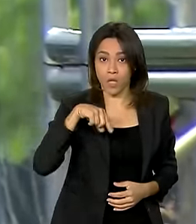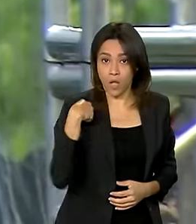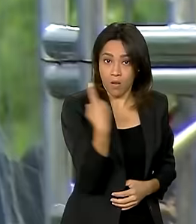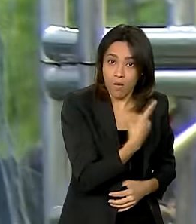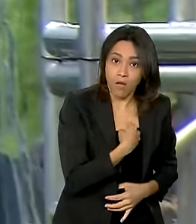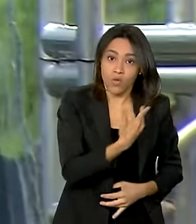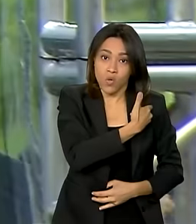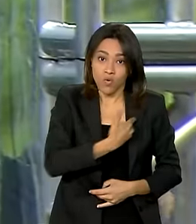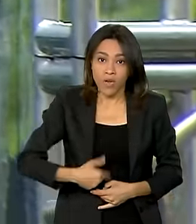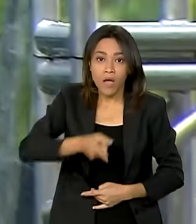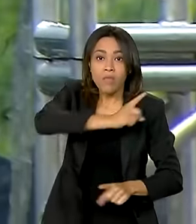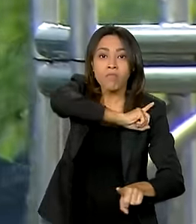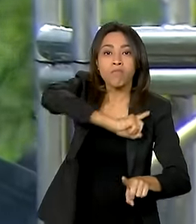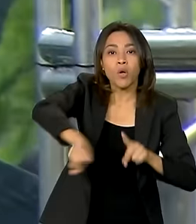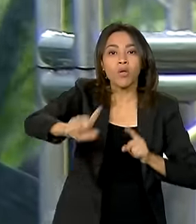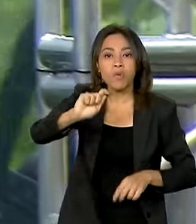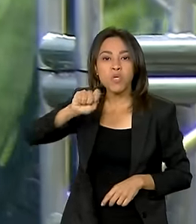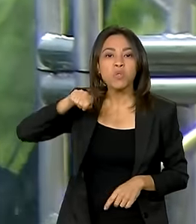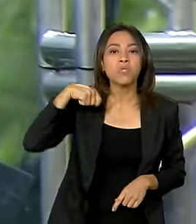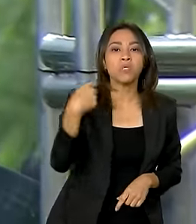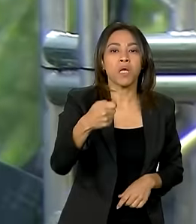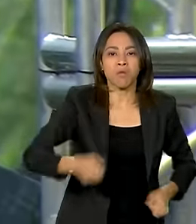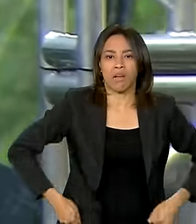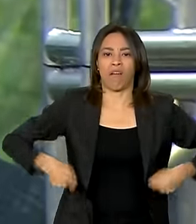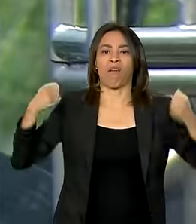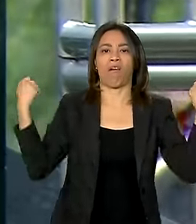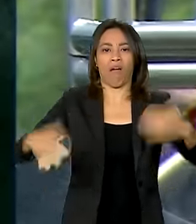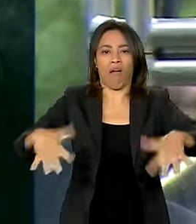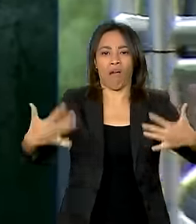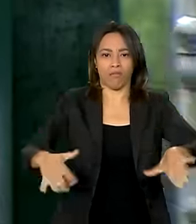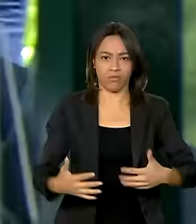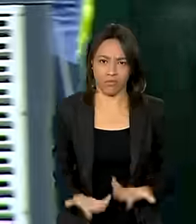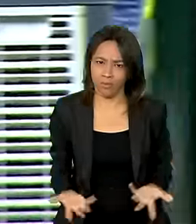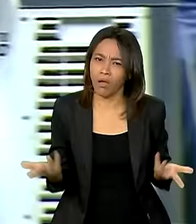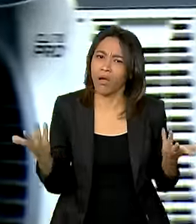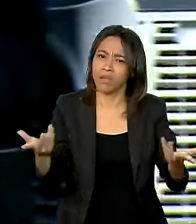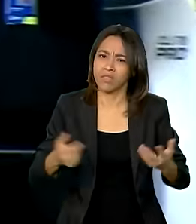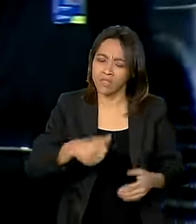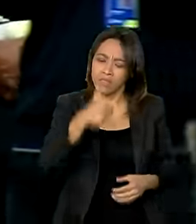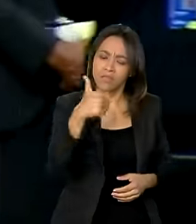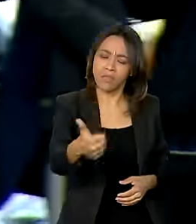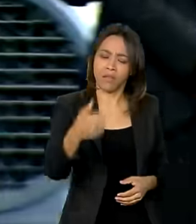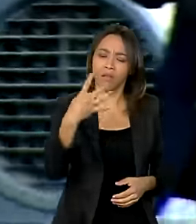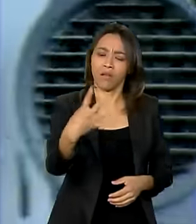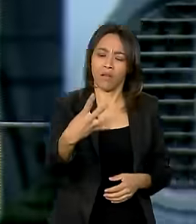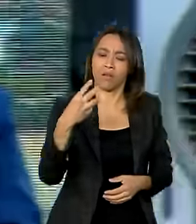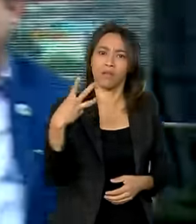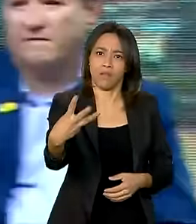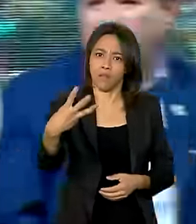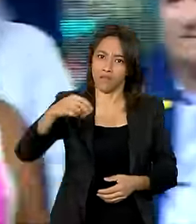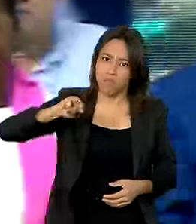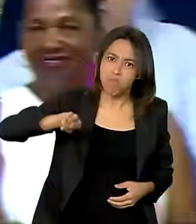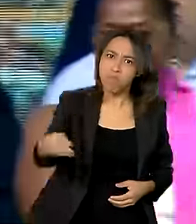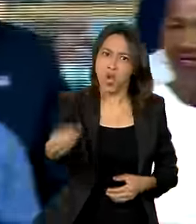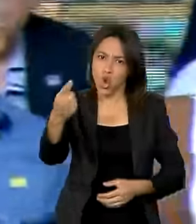gasto em coisas que é investimento. Ah, 143 milhões para Araraquara é gasto.